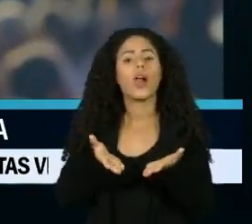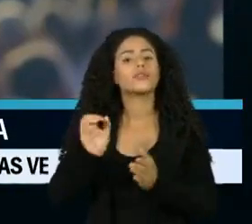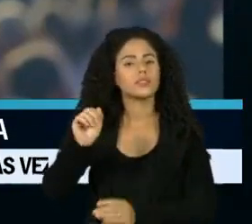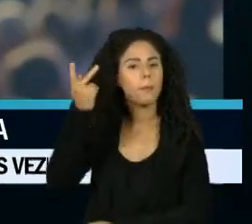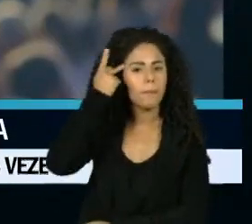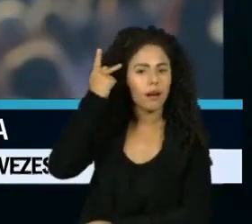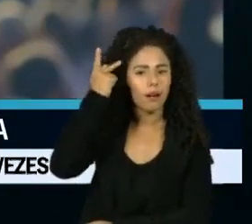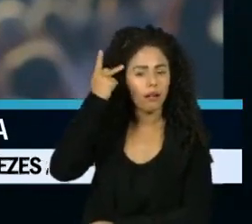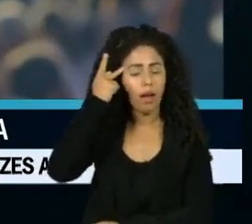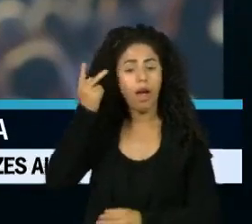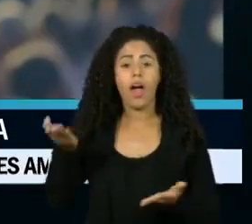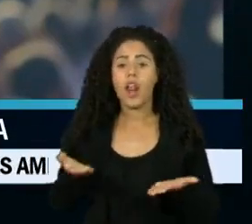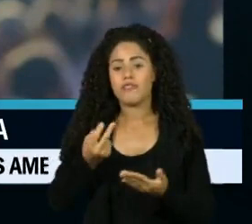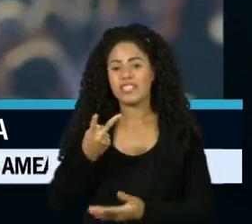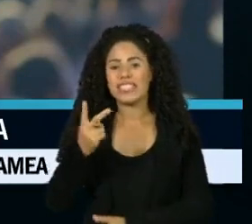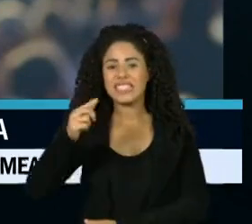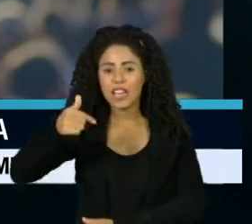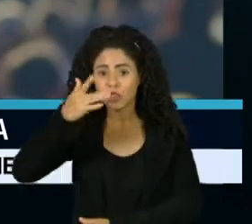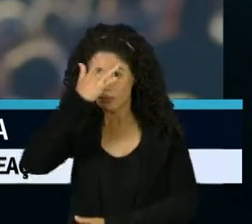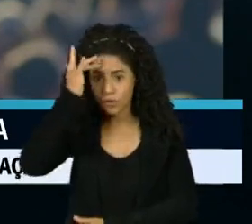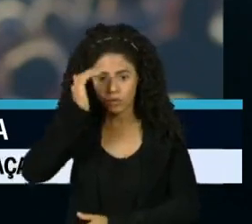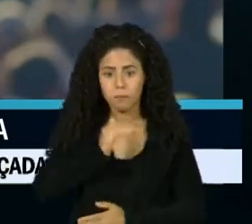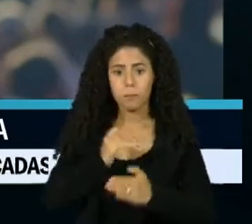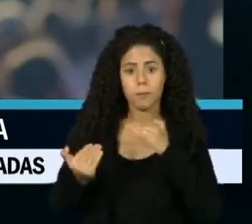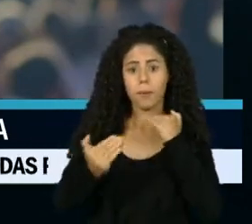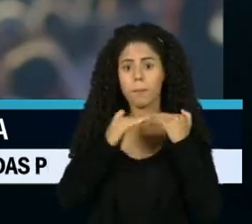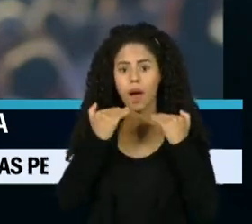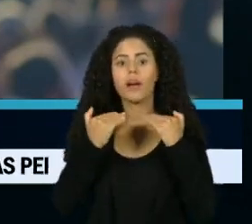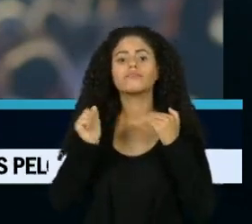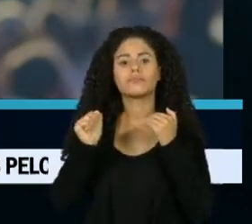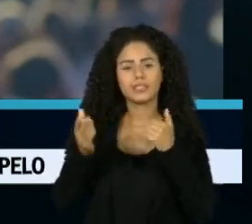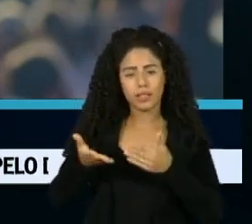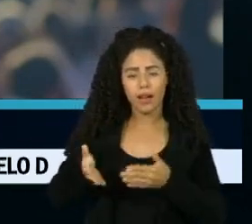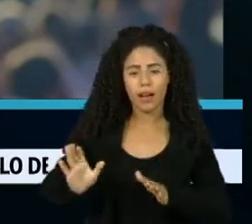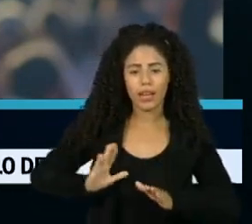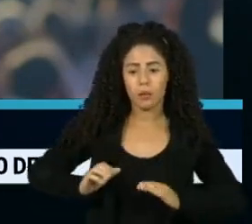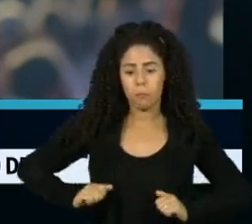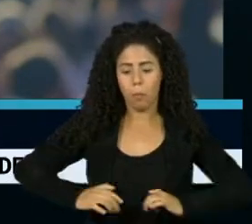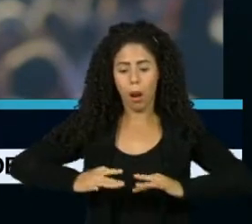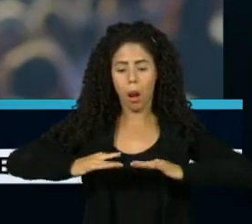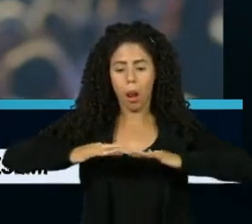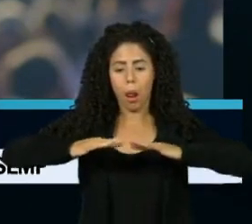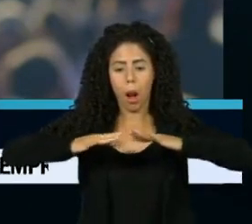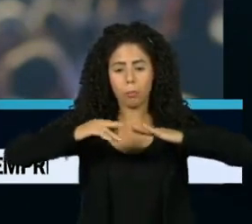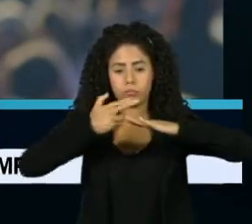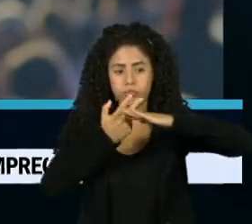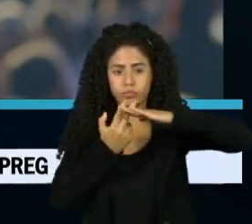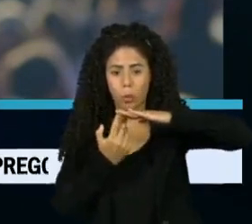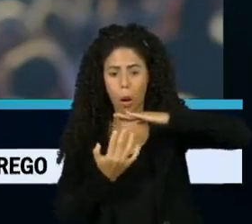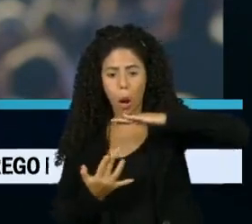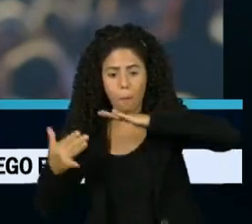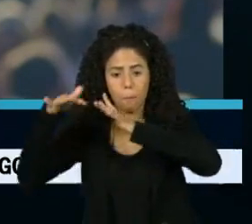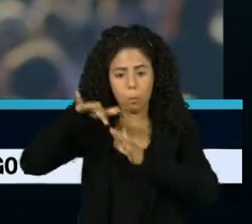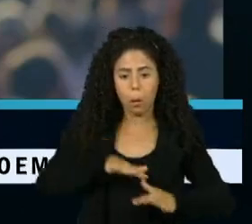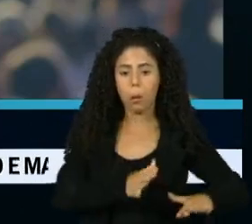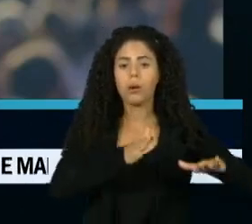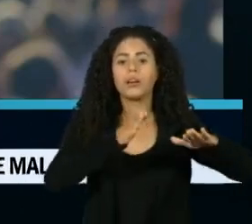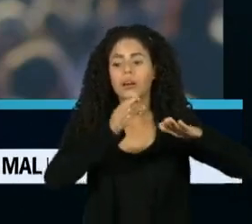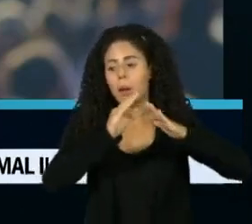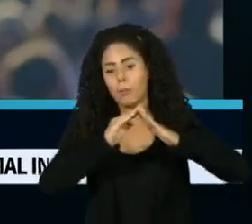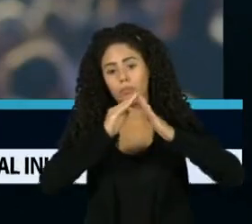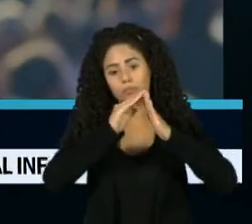São Paulo, até agora, 27 pessoas morreram vítimas de inundações e soterramentos. Quase 5 mil famílias estão